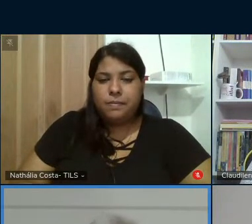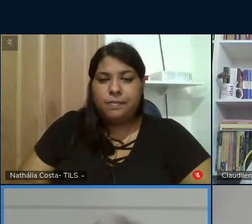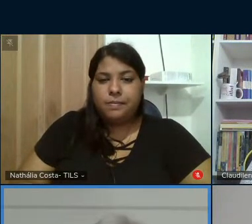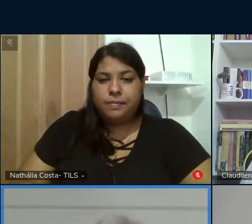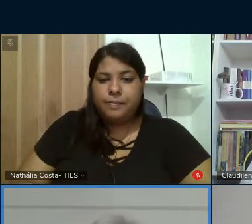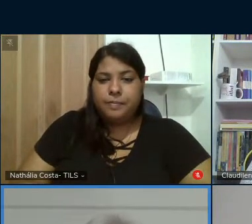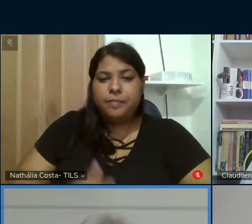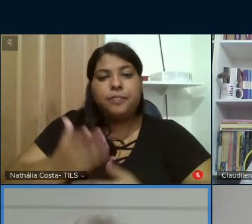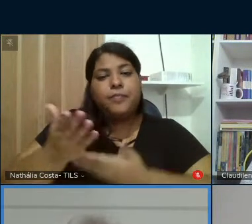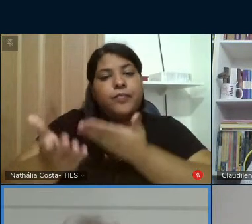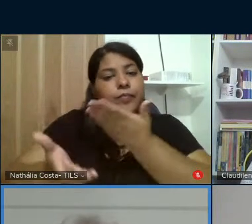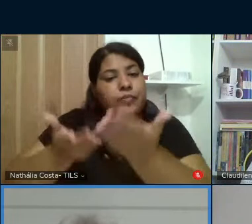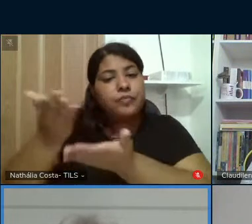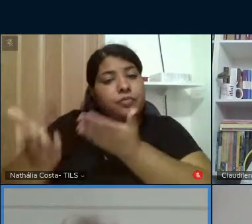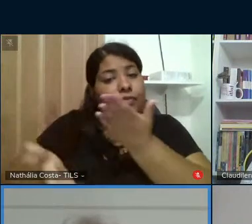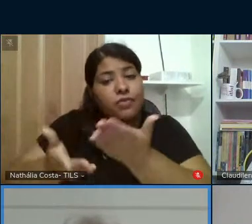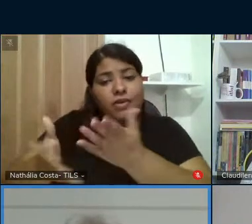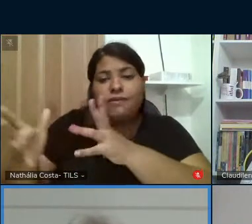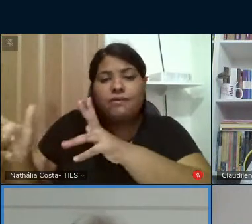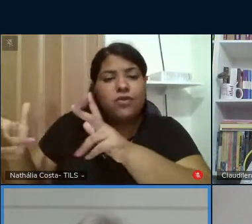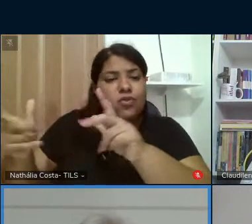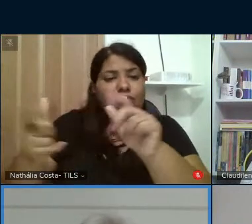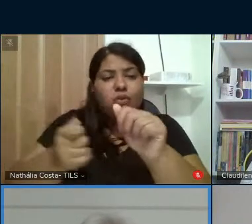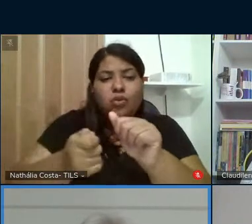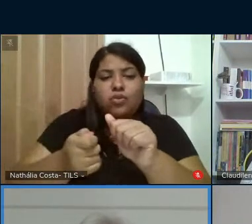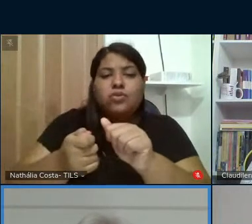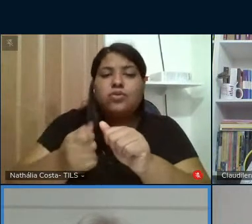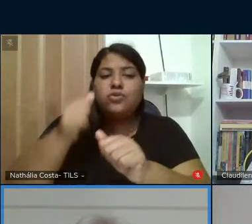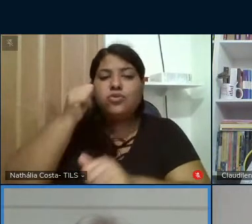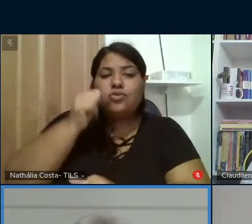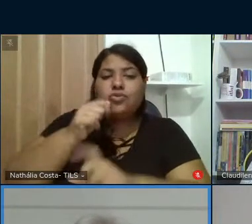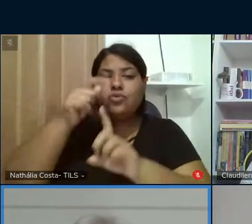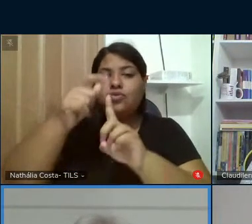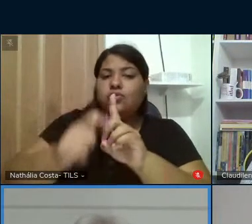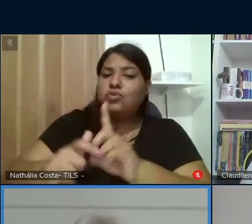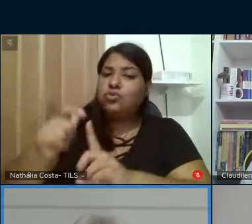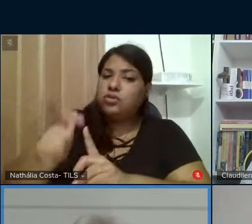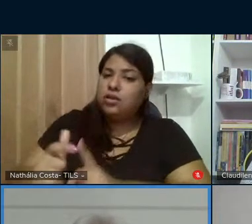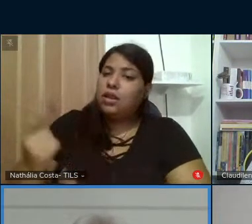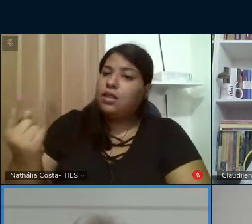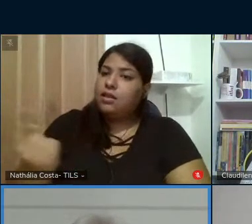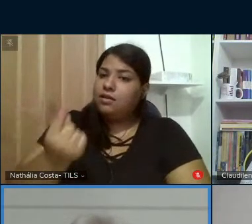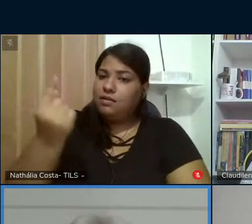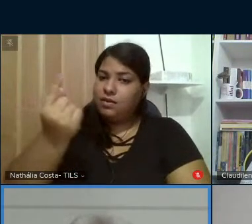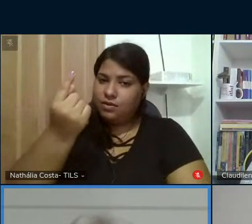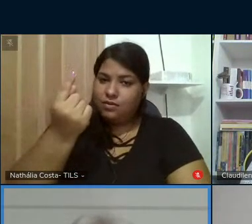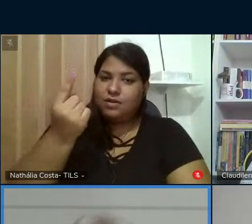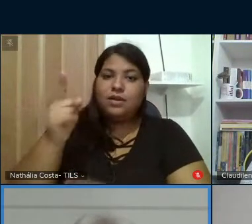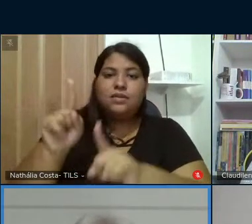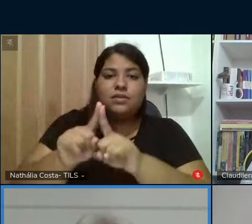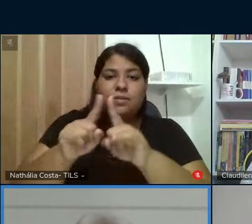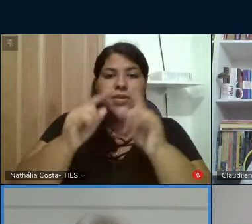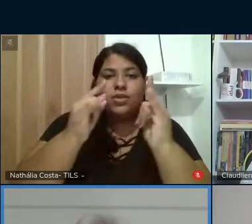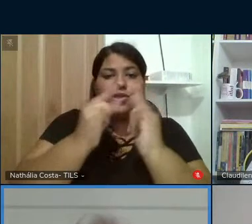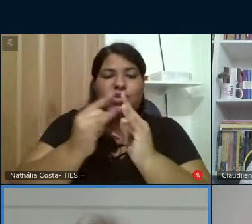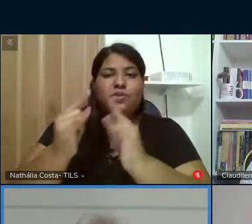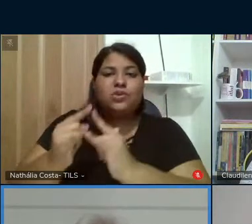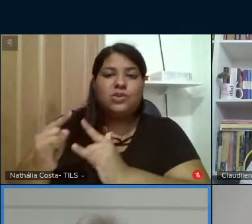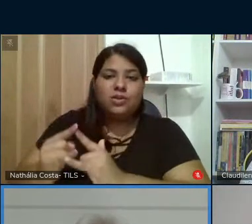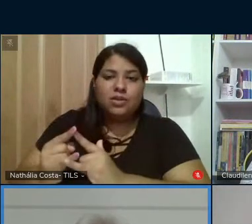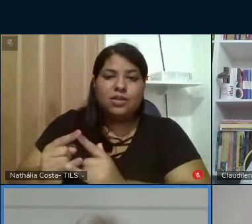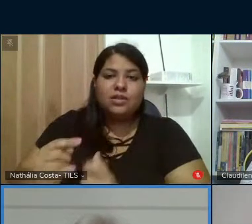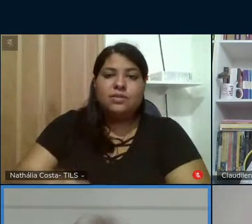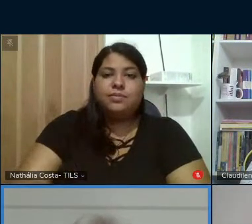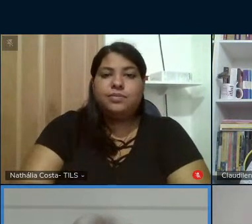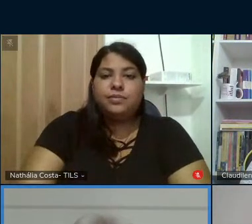dedicação de tantos e de tantas sujeitos individuais e institucionais que